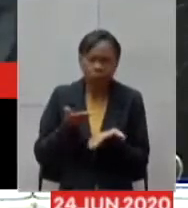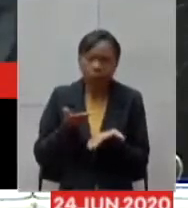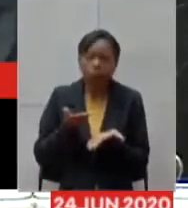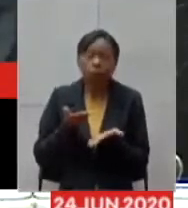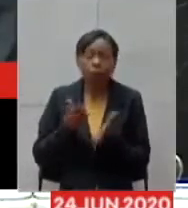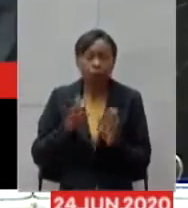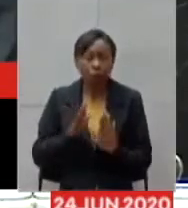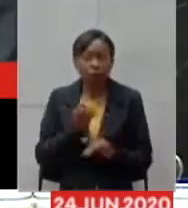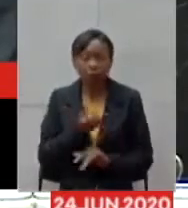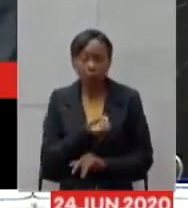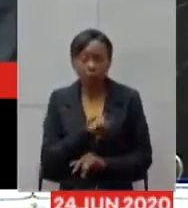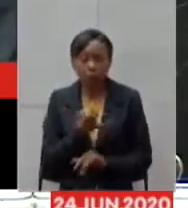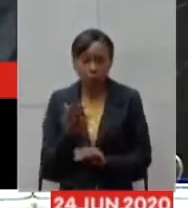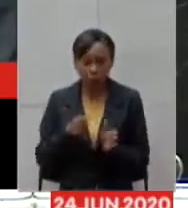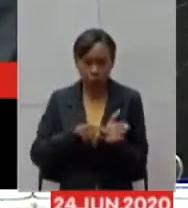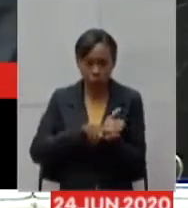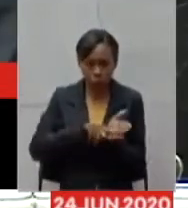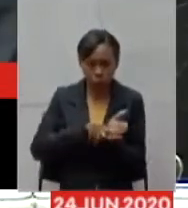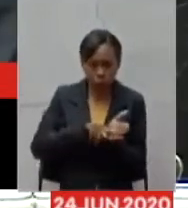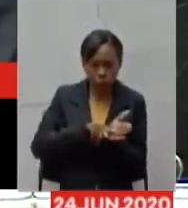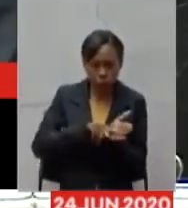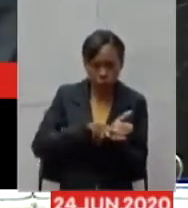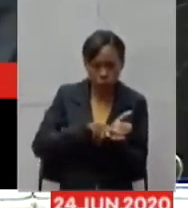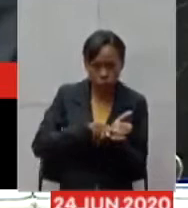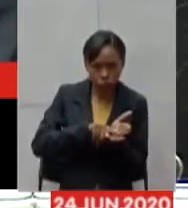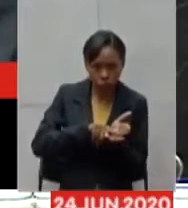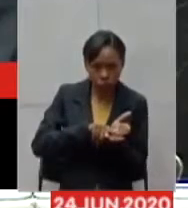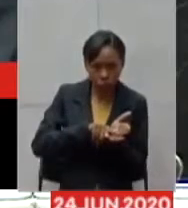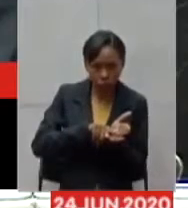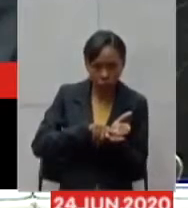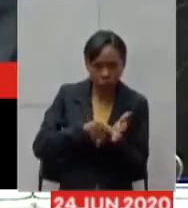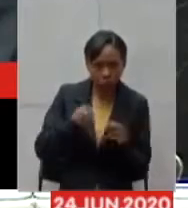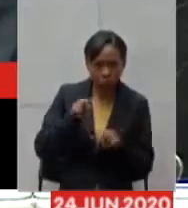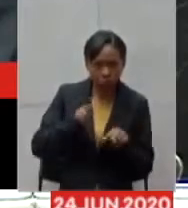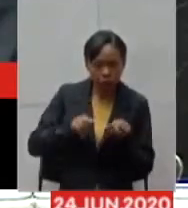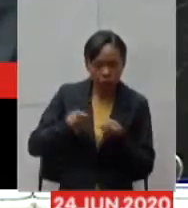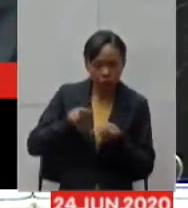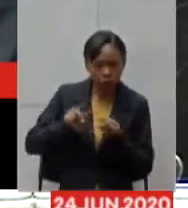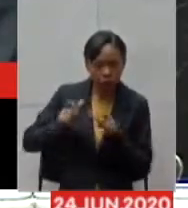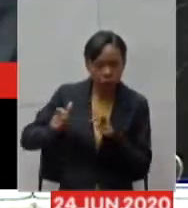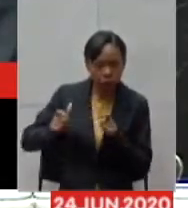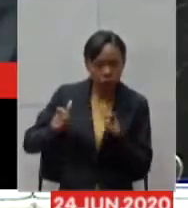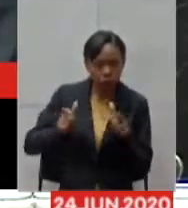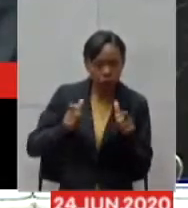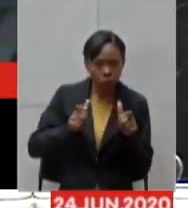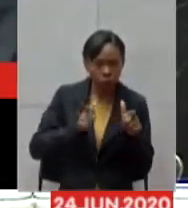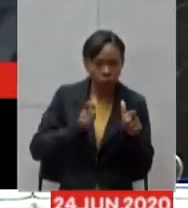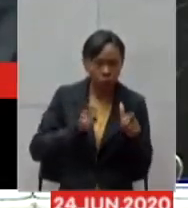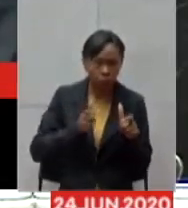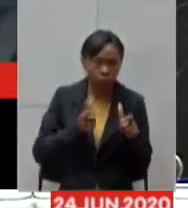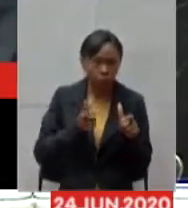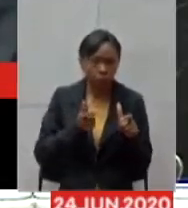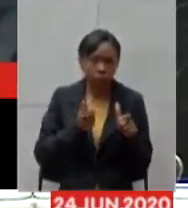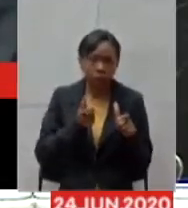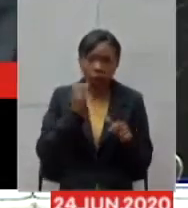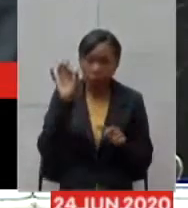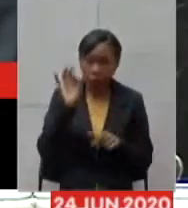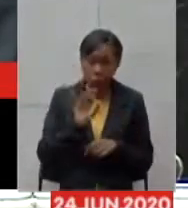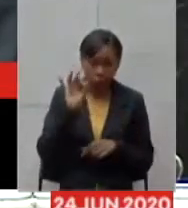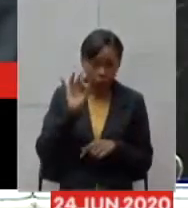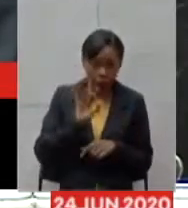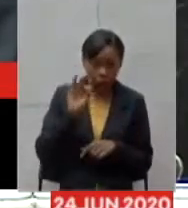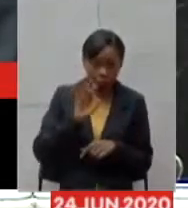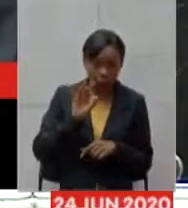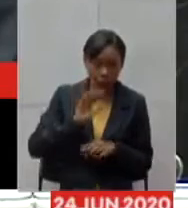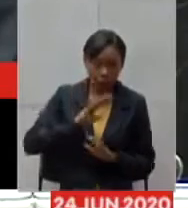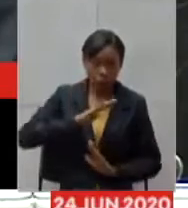que é verificado pelo SUS Fácil esse percentual ele superestima a ocupação da rede porque depende